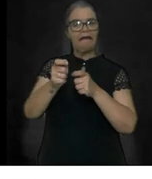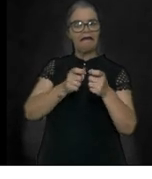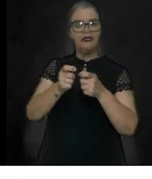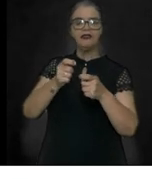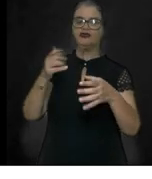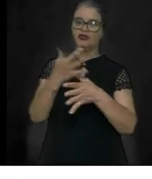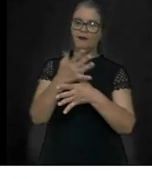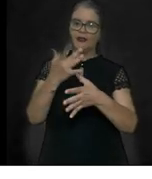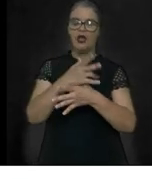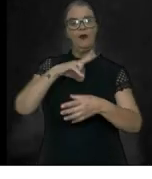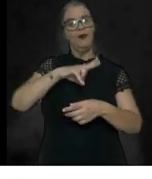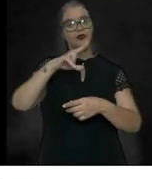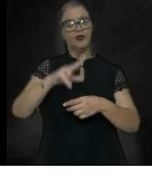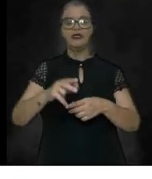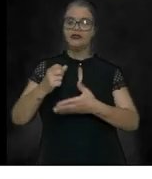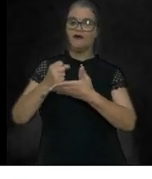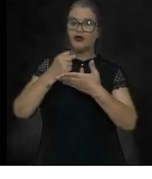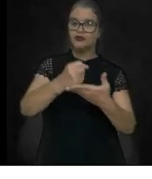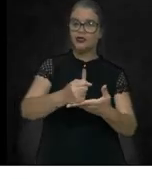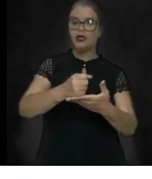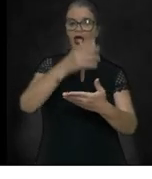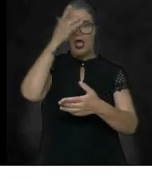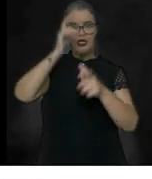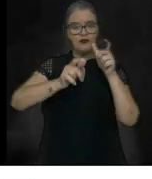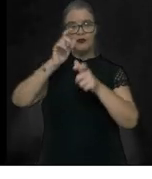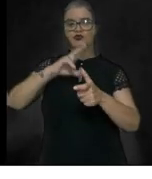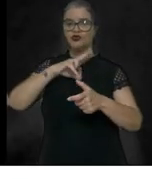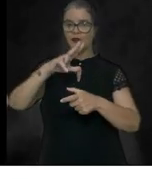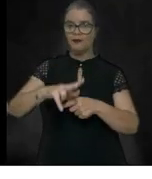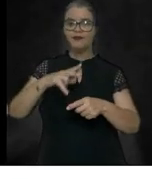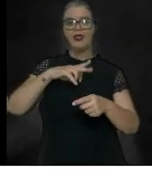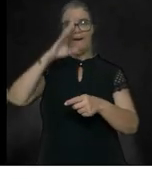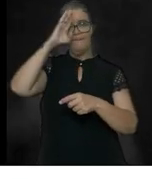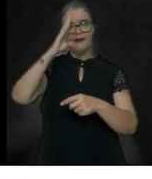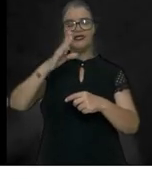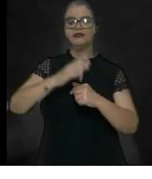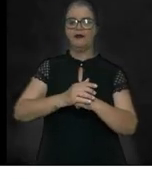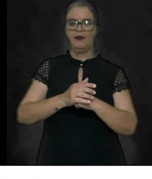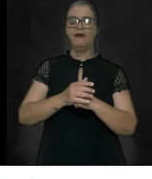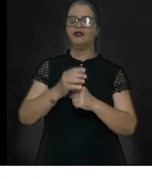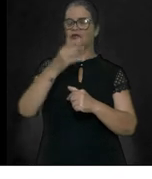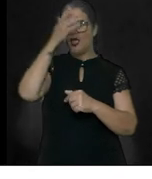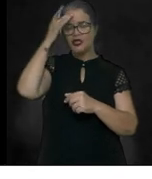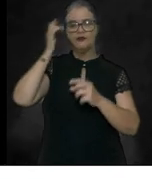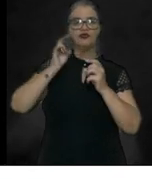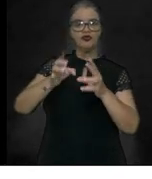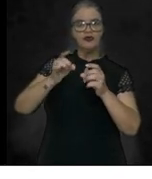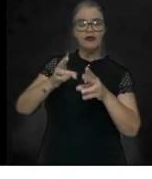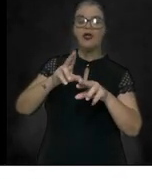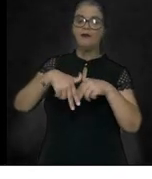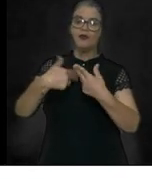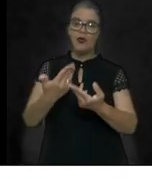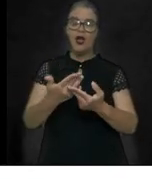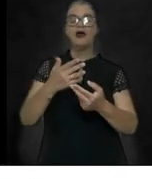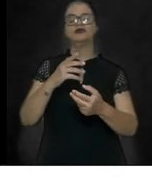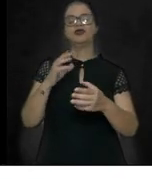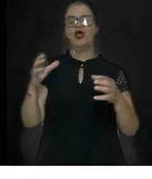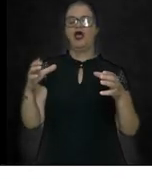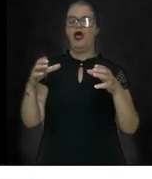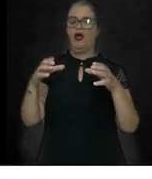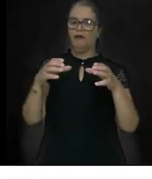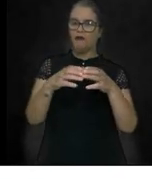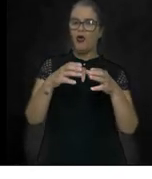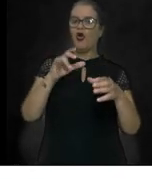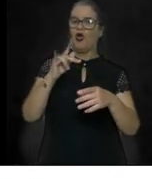portuguesa que favoreciam os portugueses, principalmente os comerciantes, em detrimento aos colônias brasileiros.